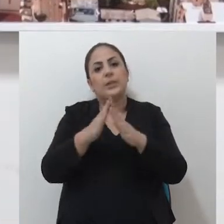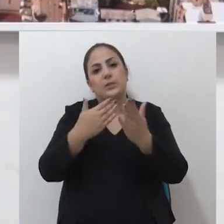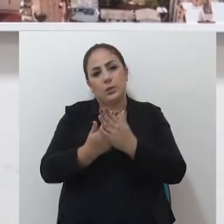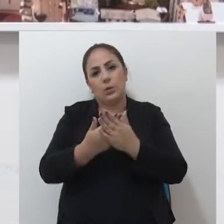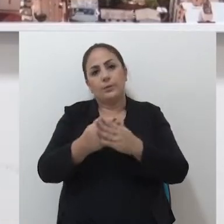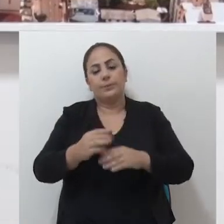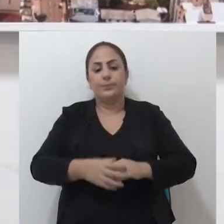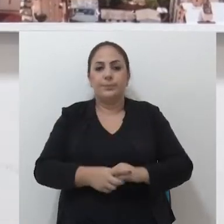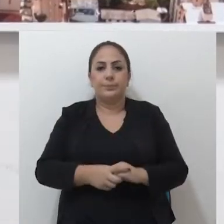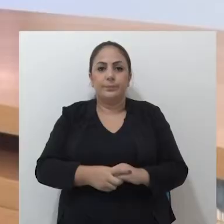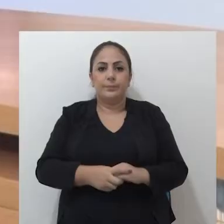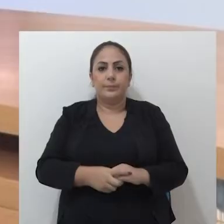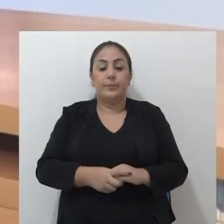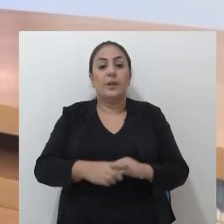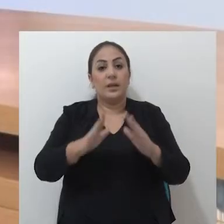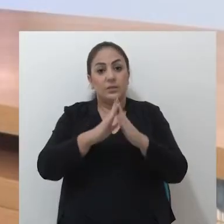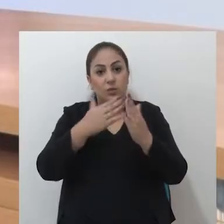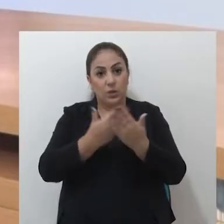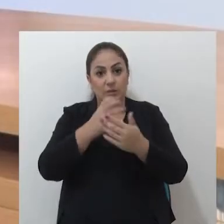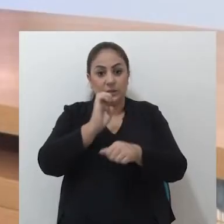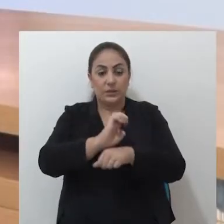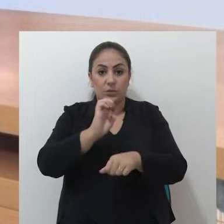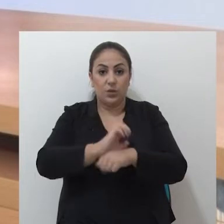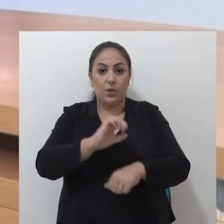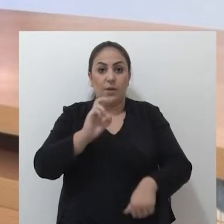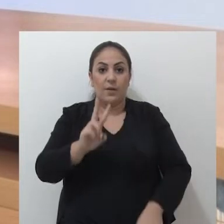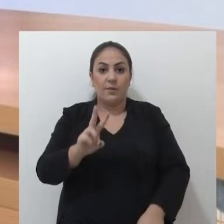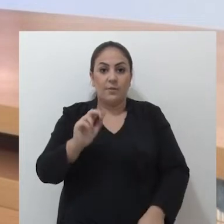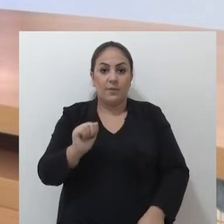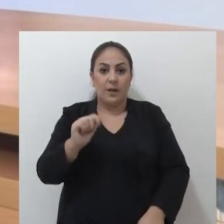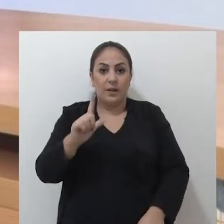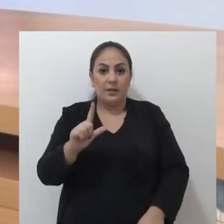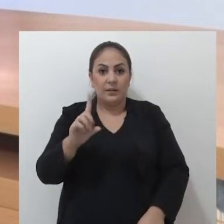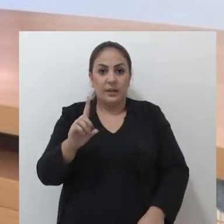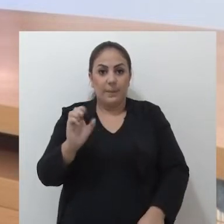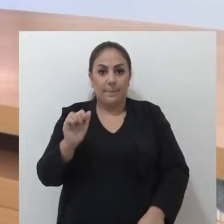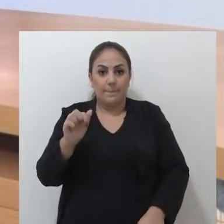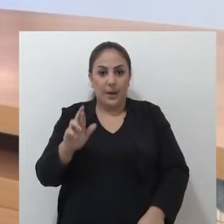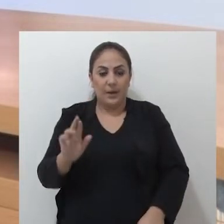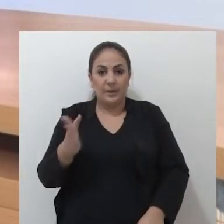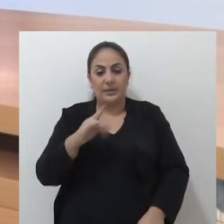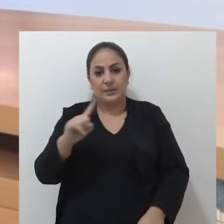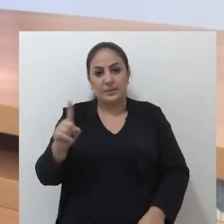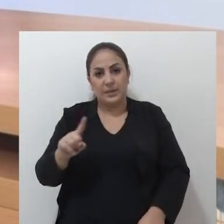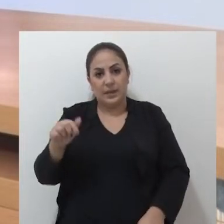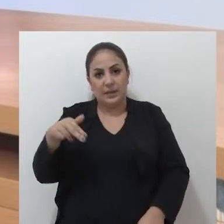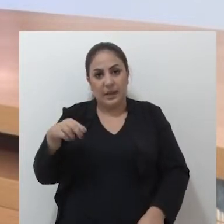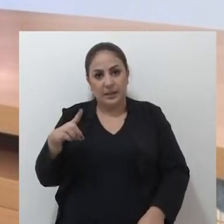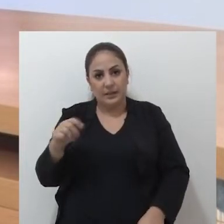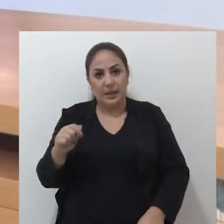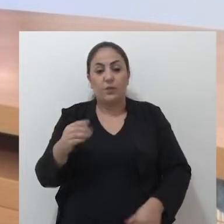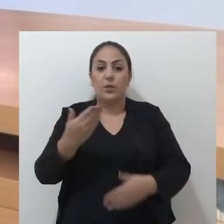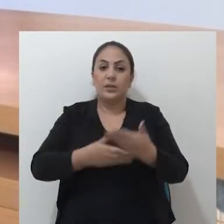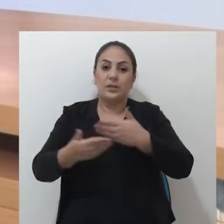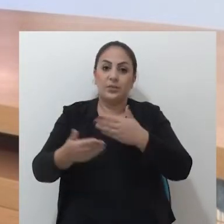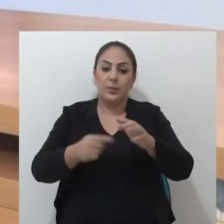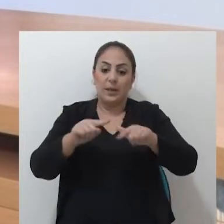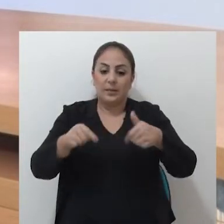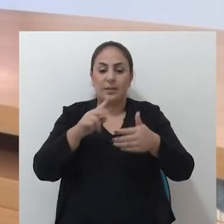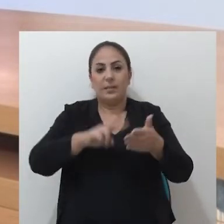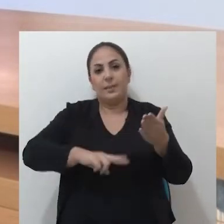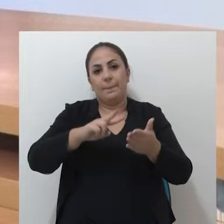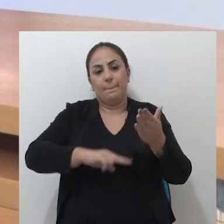escola do CAIC e com a professora Grazi. E a escola estadual Valdemar Zanatta foi contemplada pelo Gabinete da Leitura.